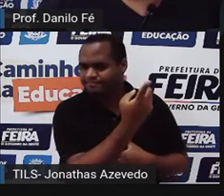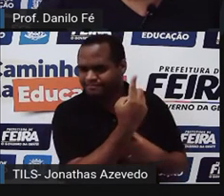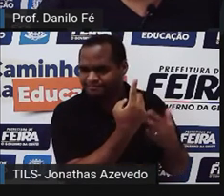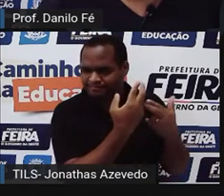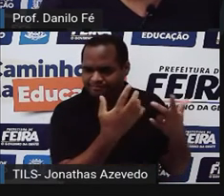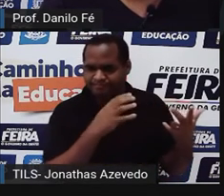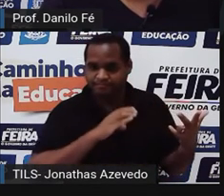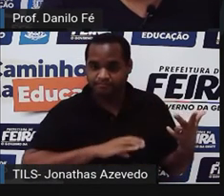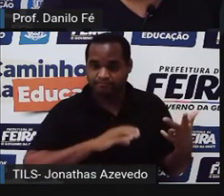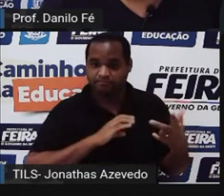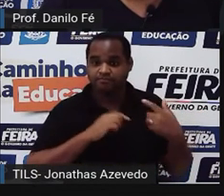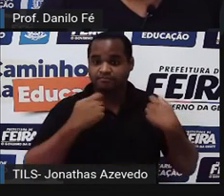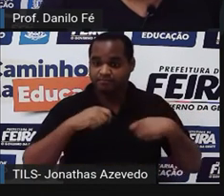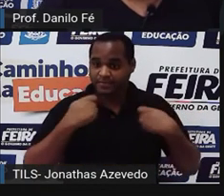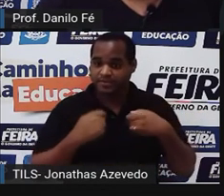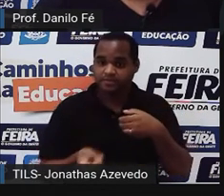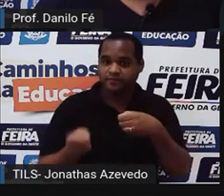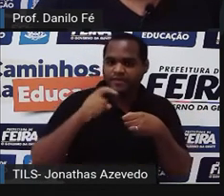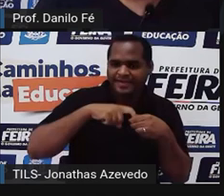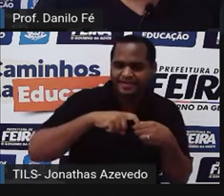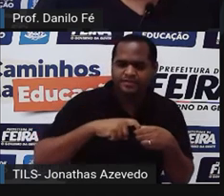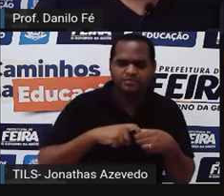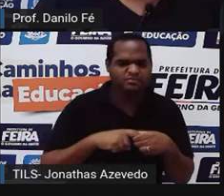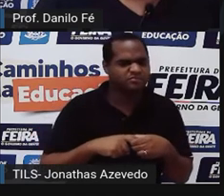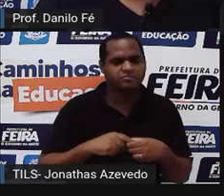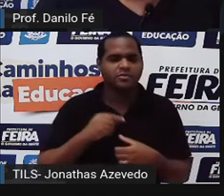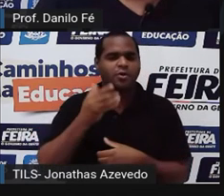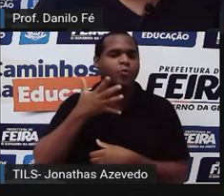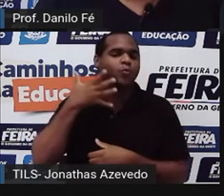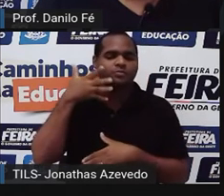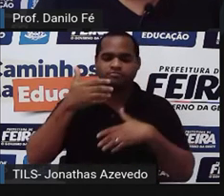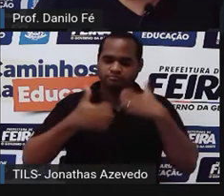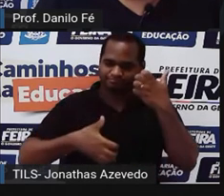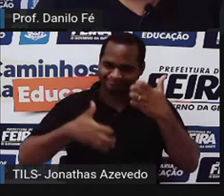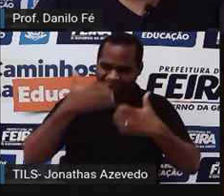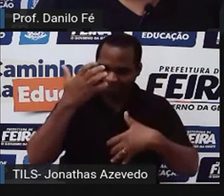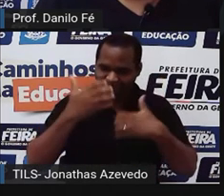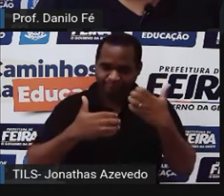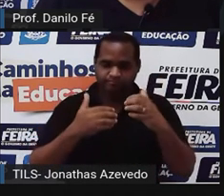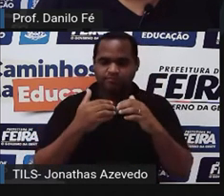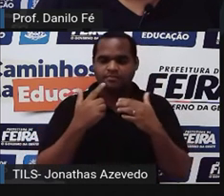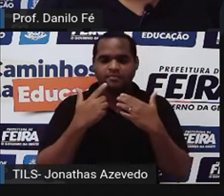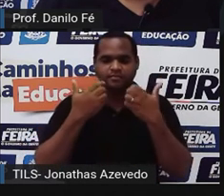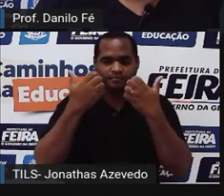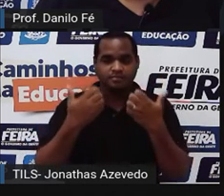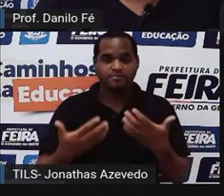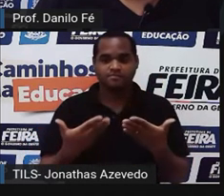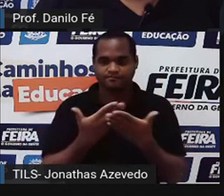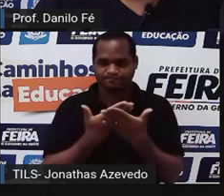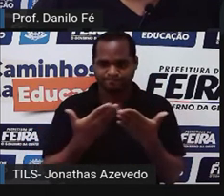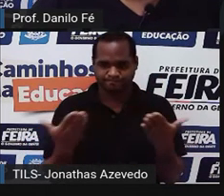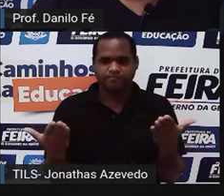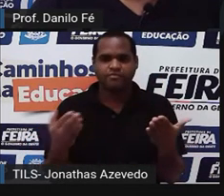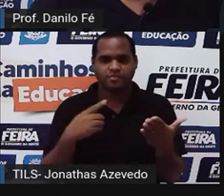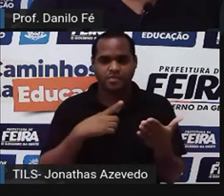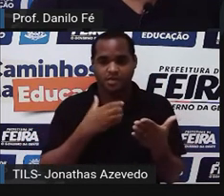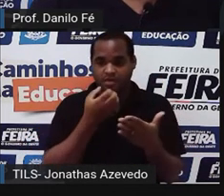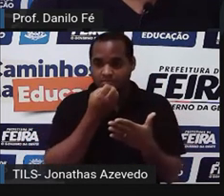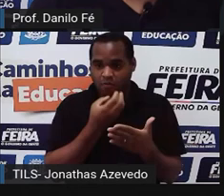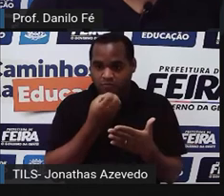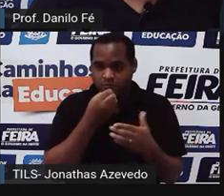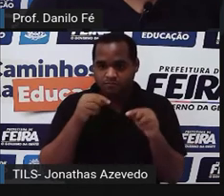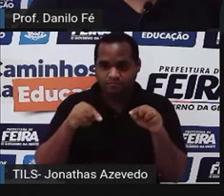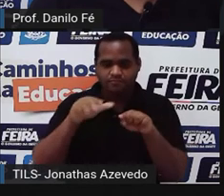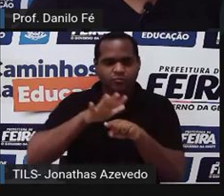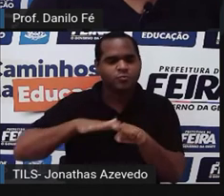portugueses de retornar ao país, ele faz um discurso onde ele comunica que se é para o bem do povo